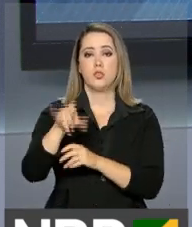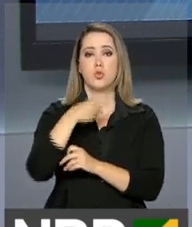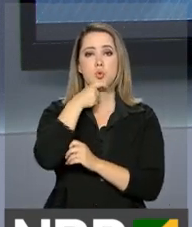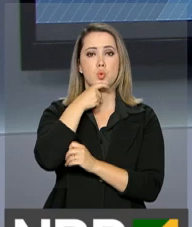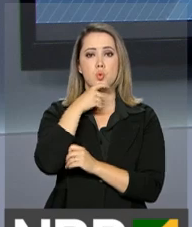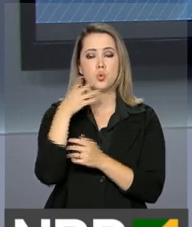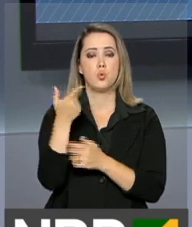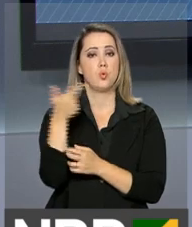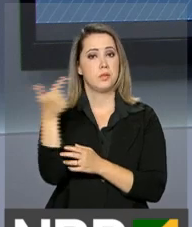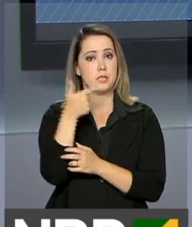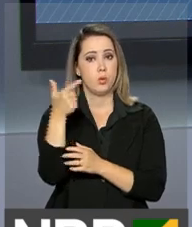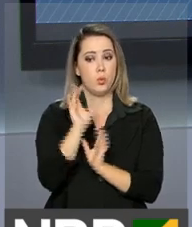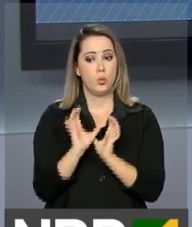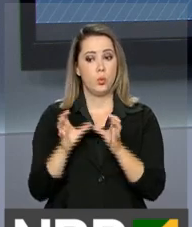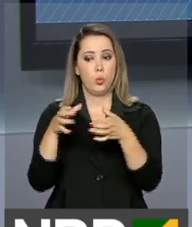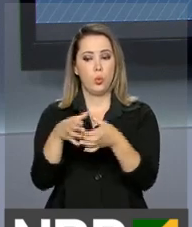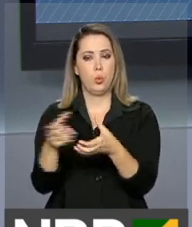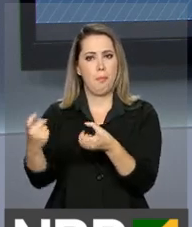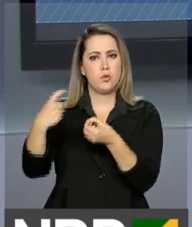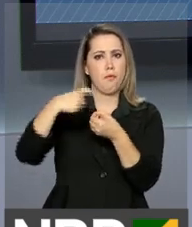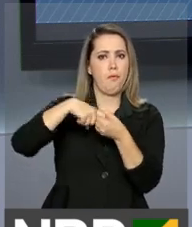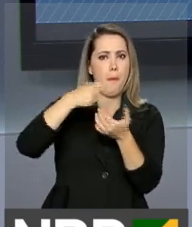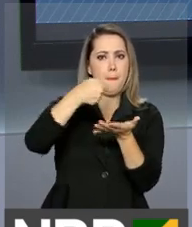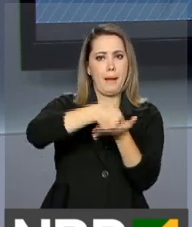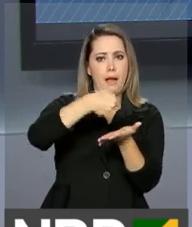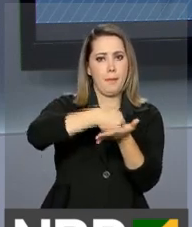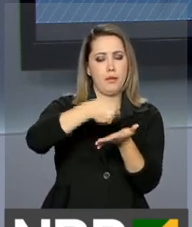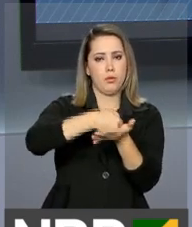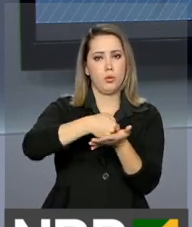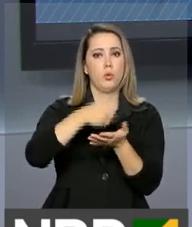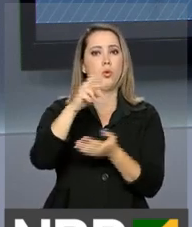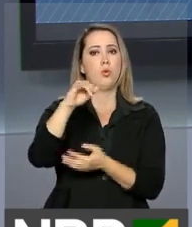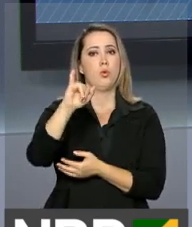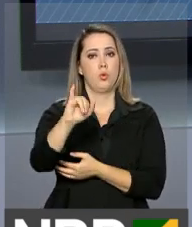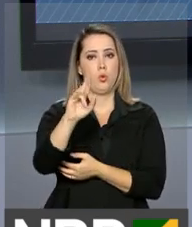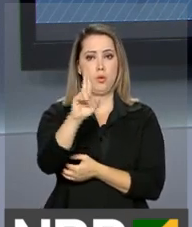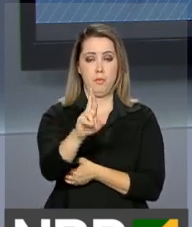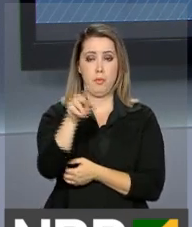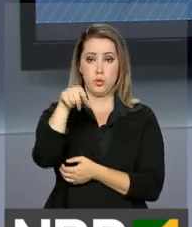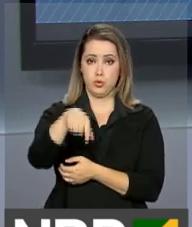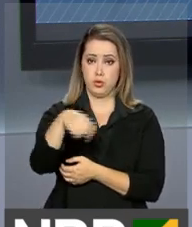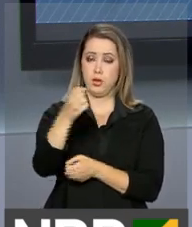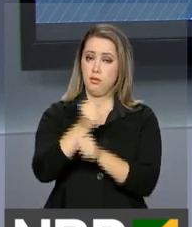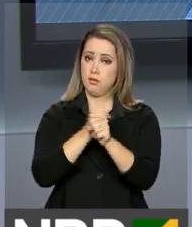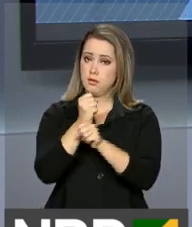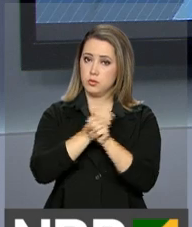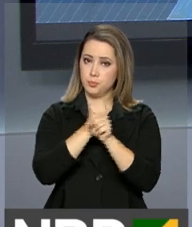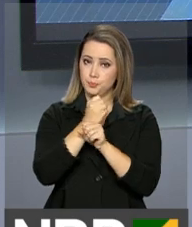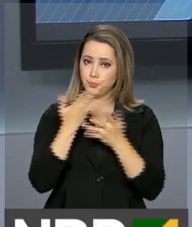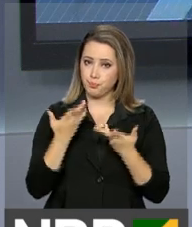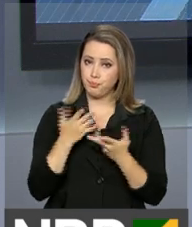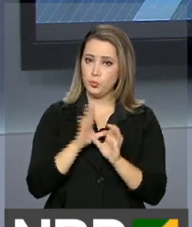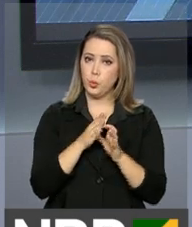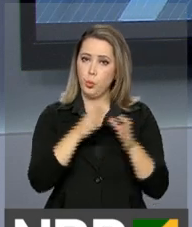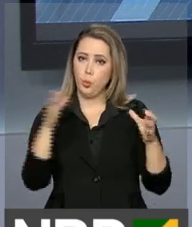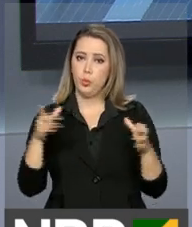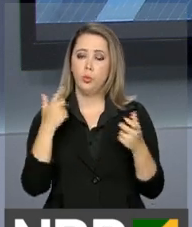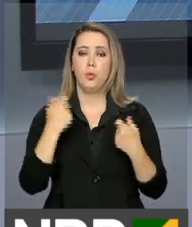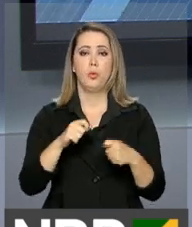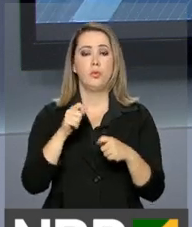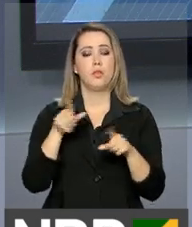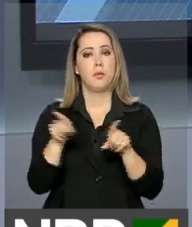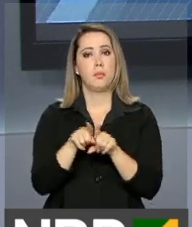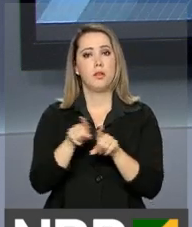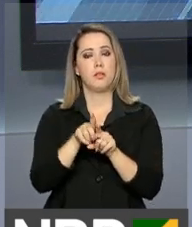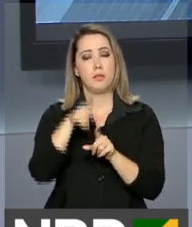consulta ao segundo lote de restituição do Imposto de Renda Pessoa Física 2017. O lote deve contemplar